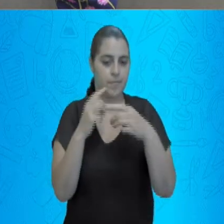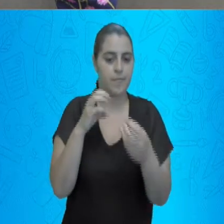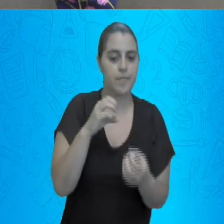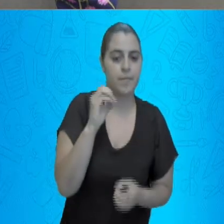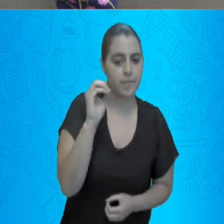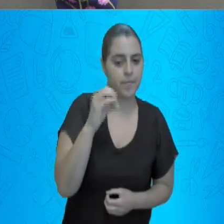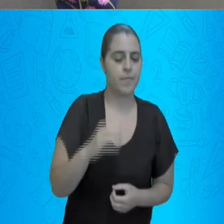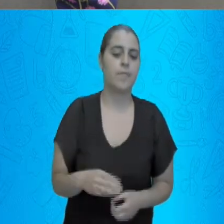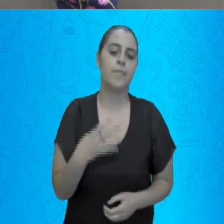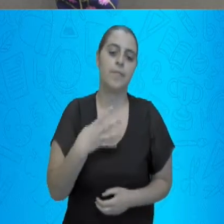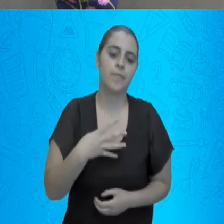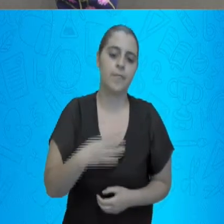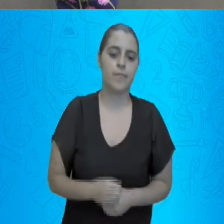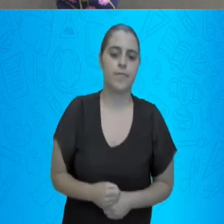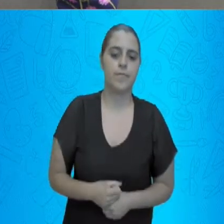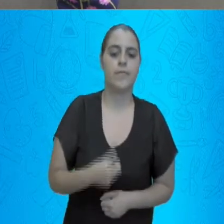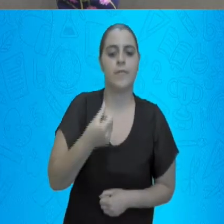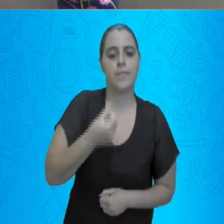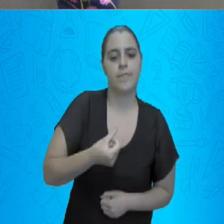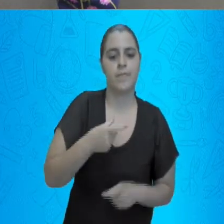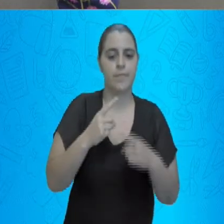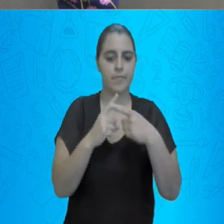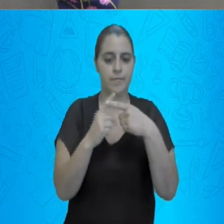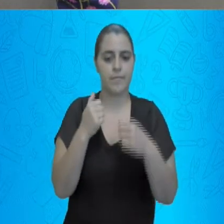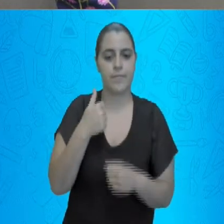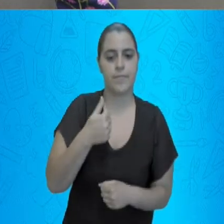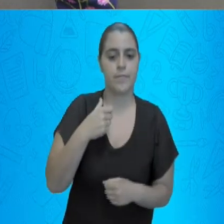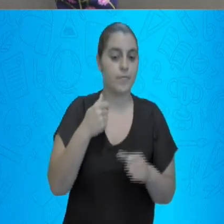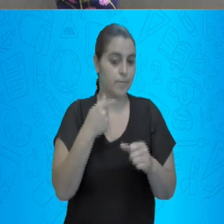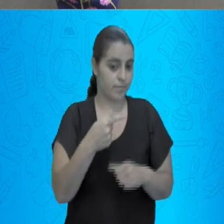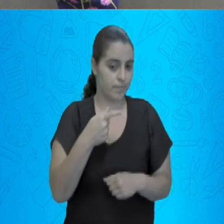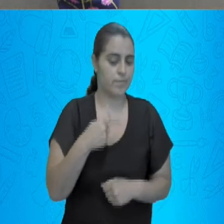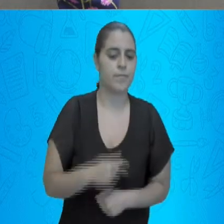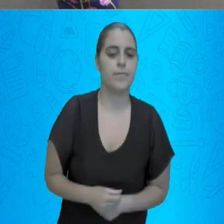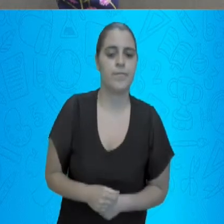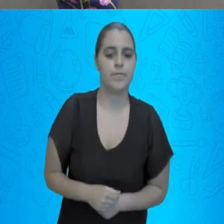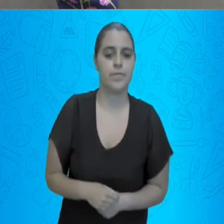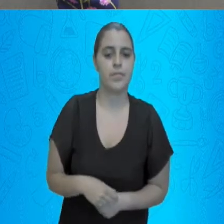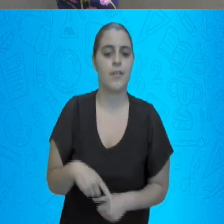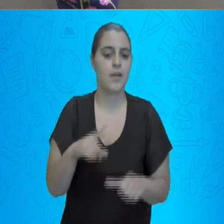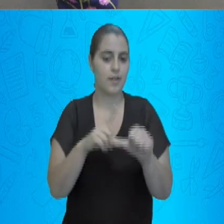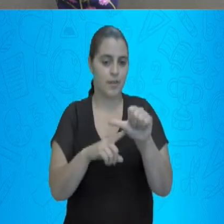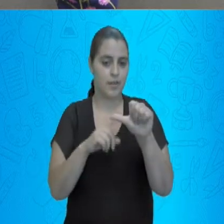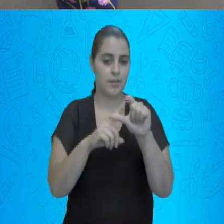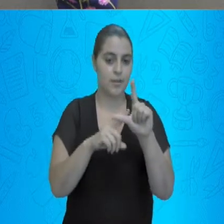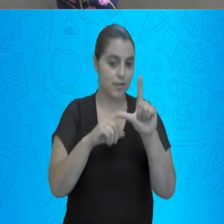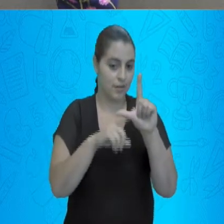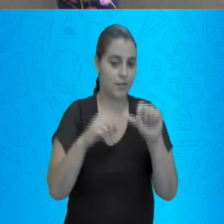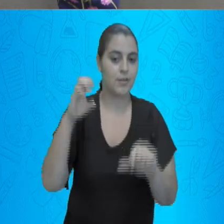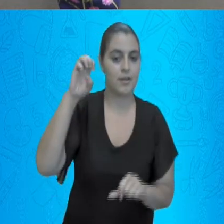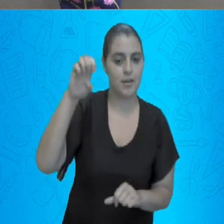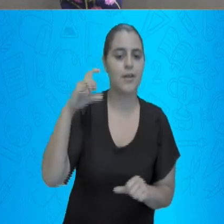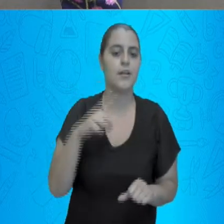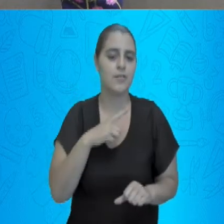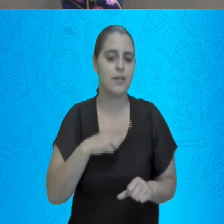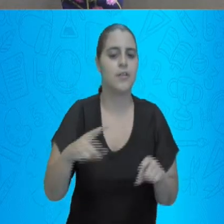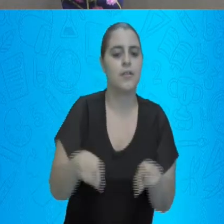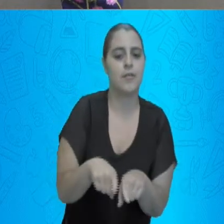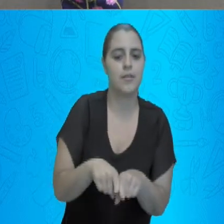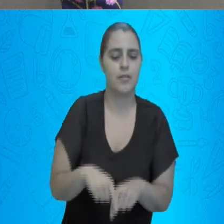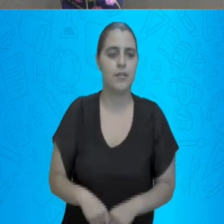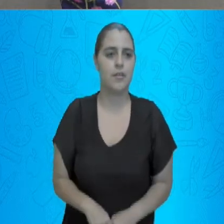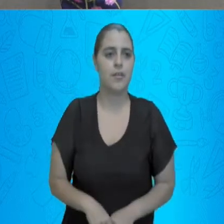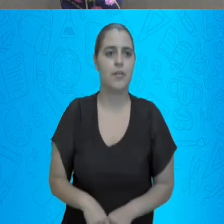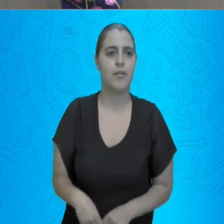4. E 6 mais 1, 7. A letra E também, eu já tenho o primeiro. Então, coincidiu